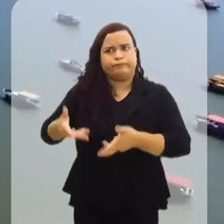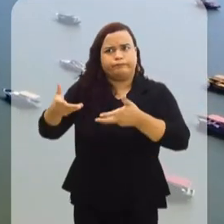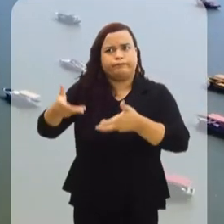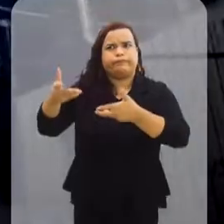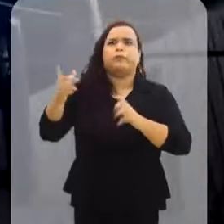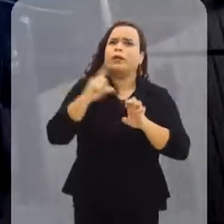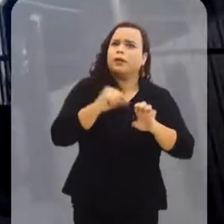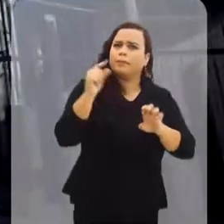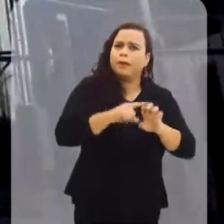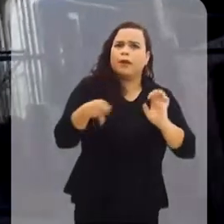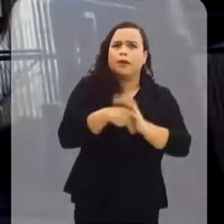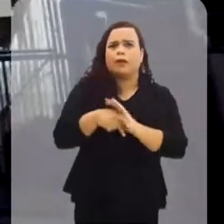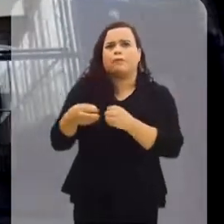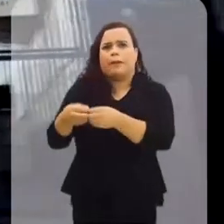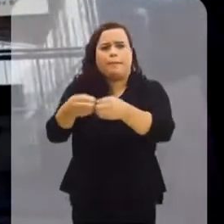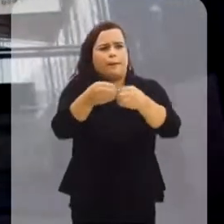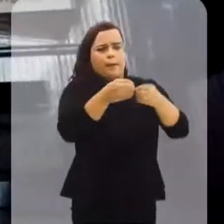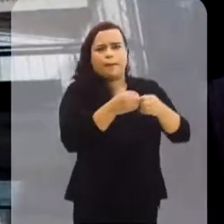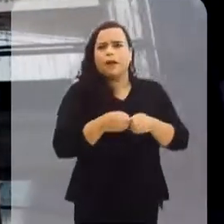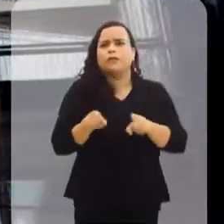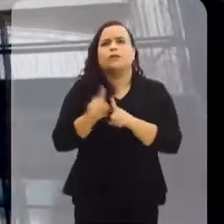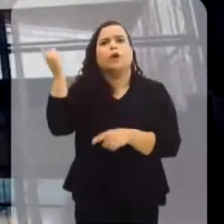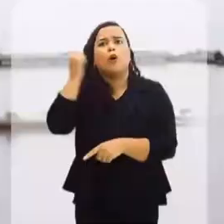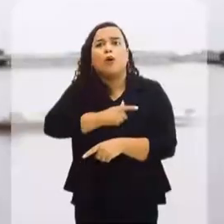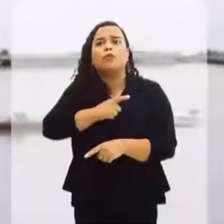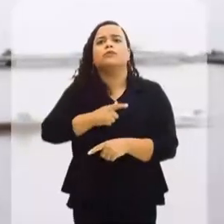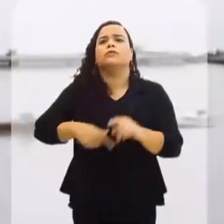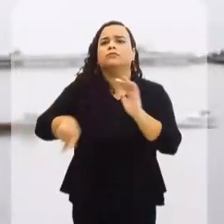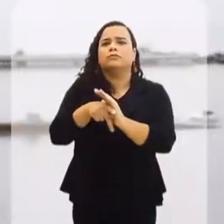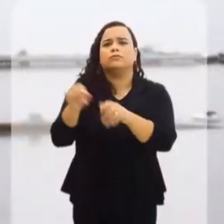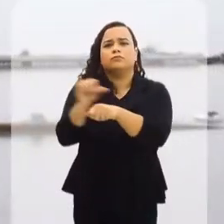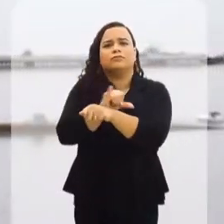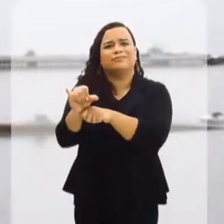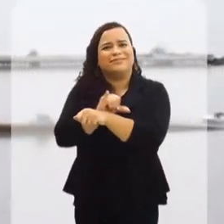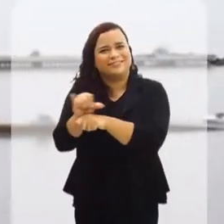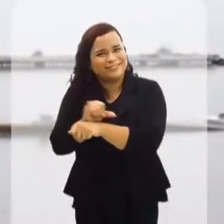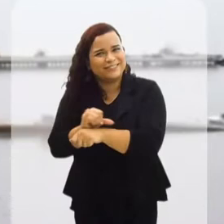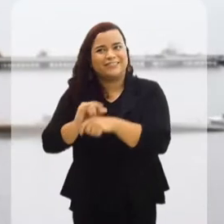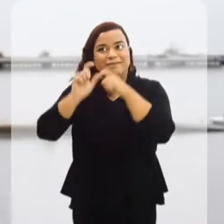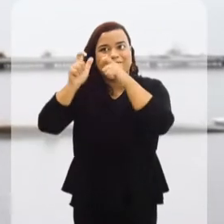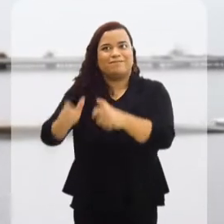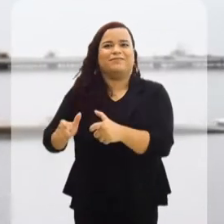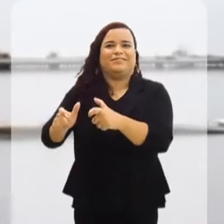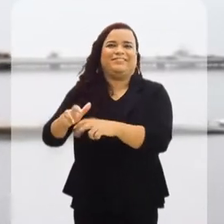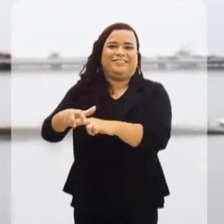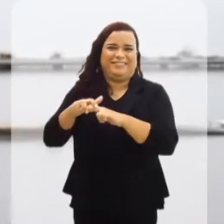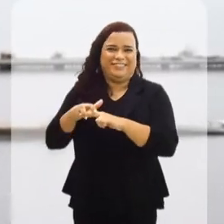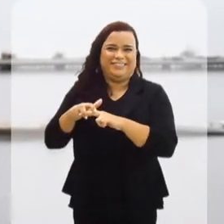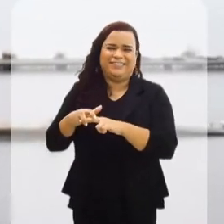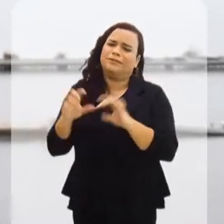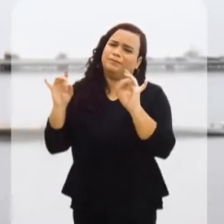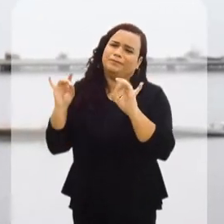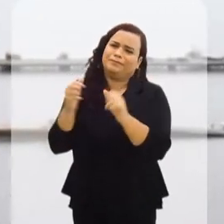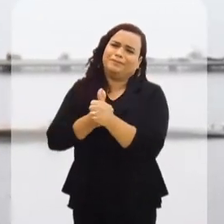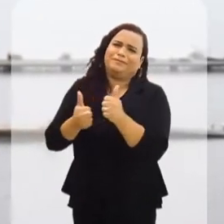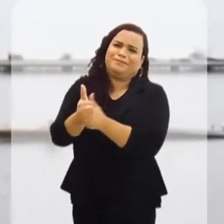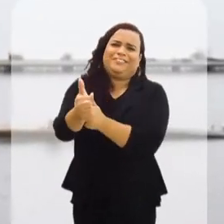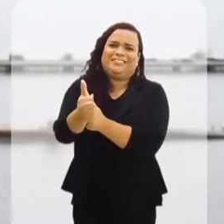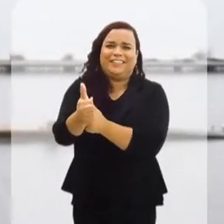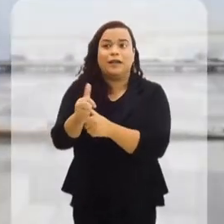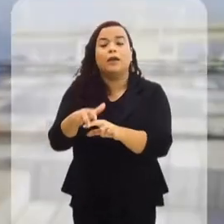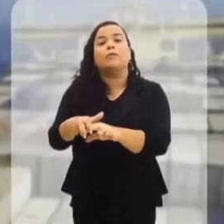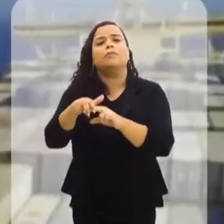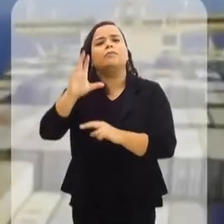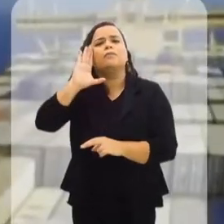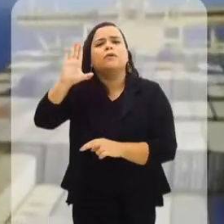econômico com empreendimentos nas vizinhanças e adquiriu caráter estratégico pela sua localização, privilegiada,